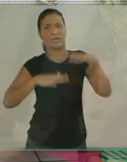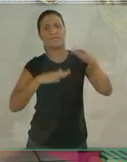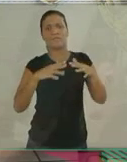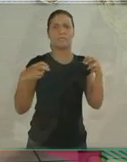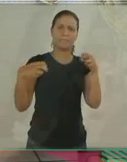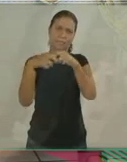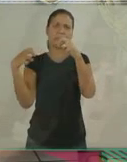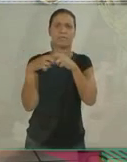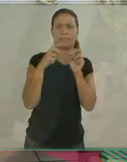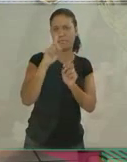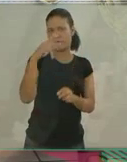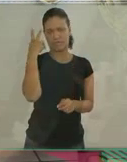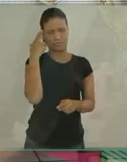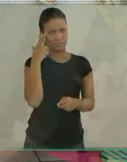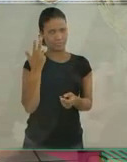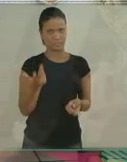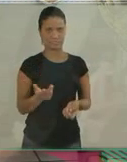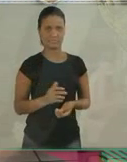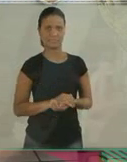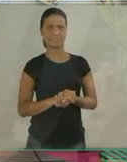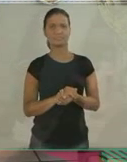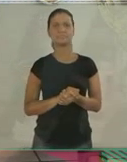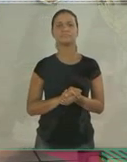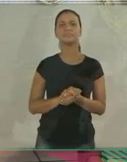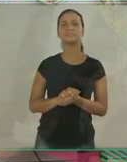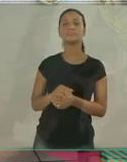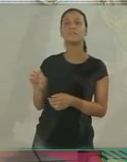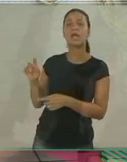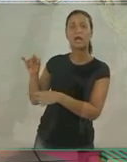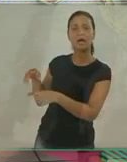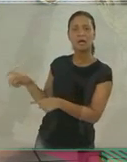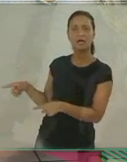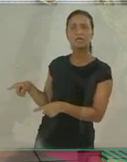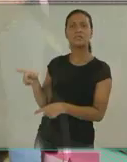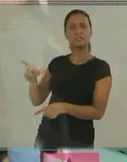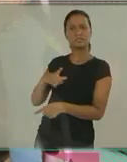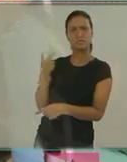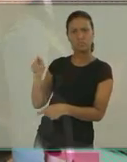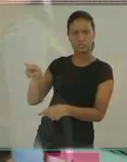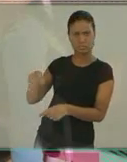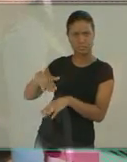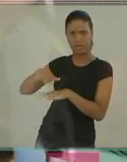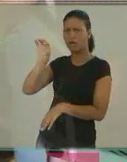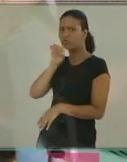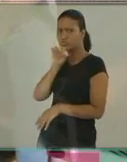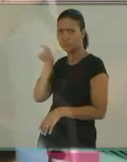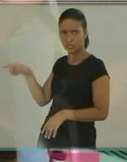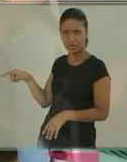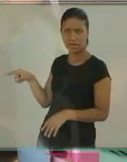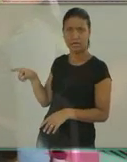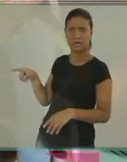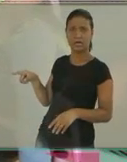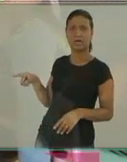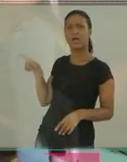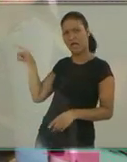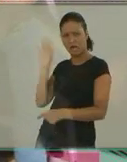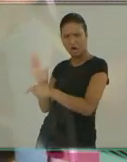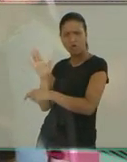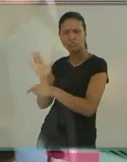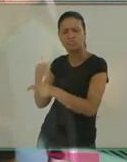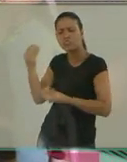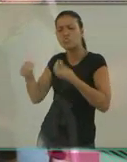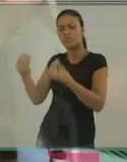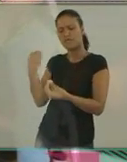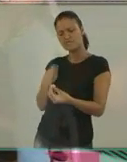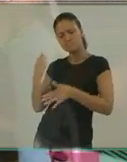frente. Porque, assim, às vezes tem umas bastidinhas. Mas é normal. Você acha que o fato de ter uma irmã mais velha, que é